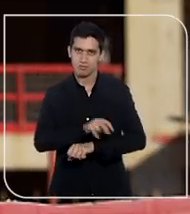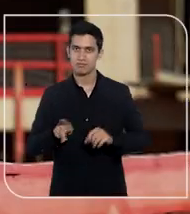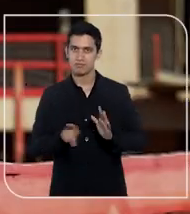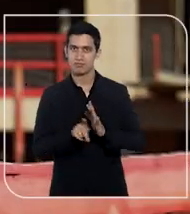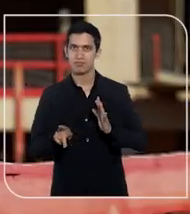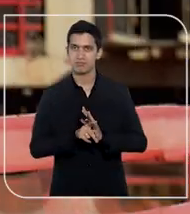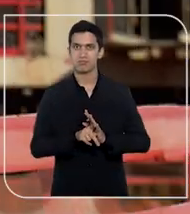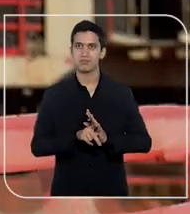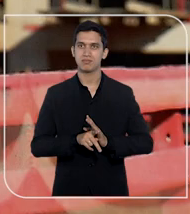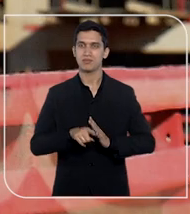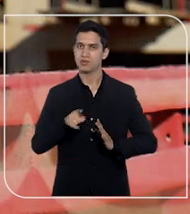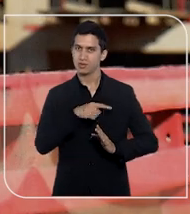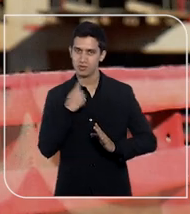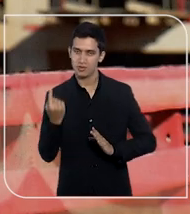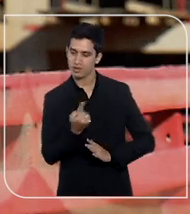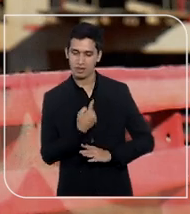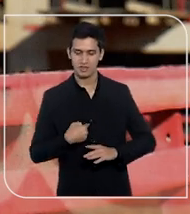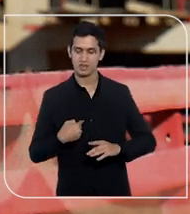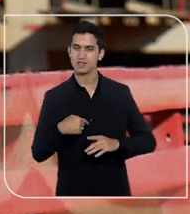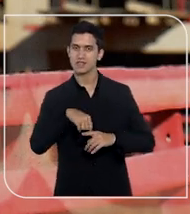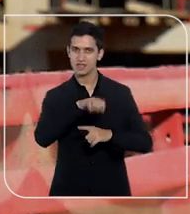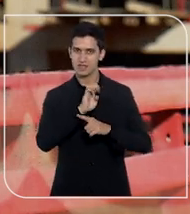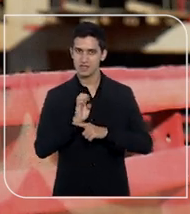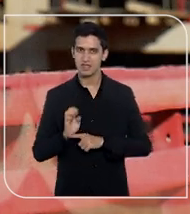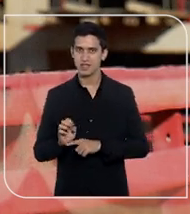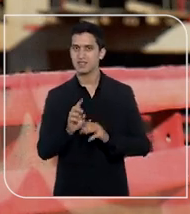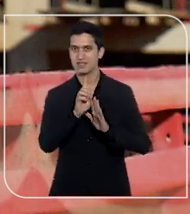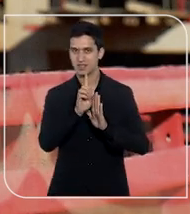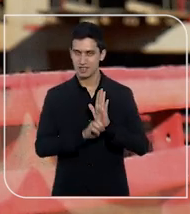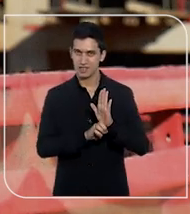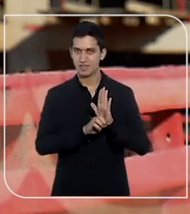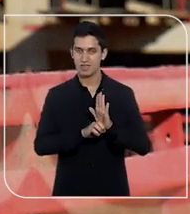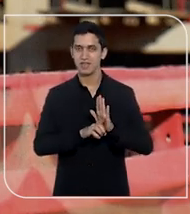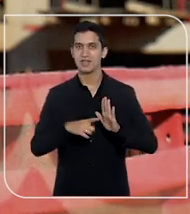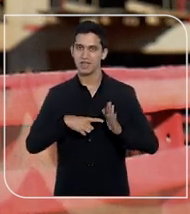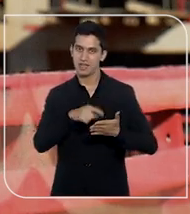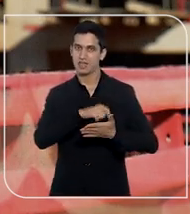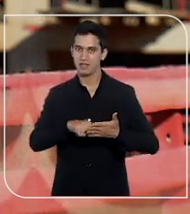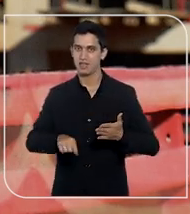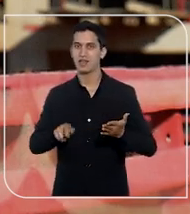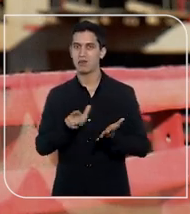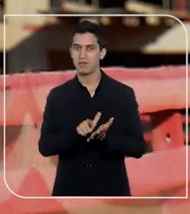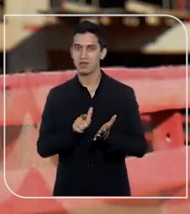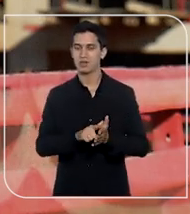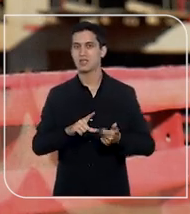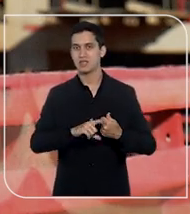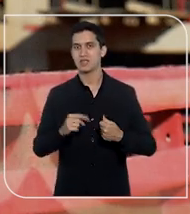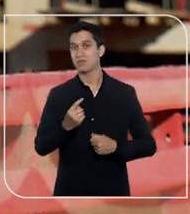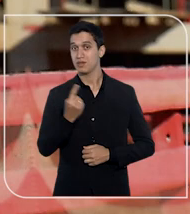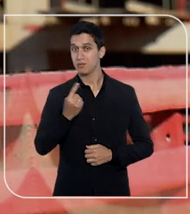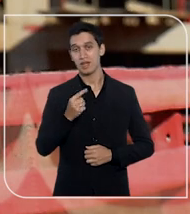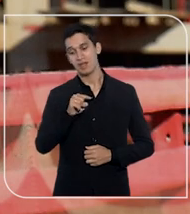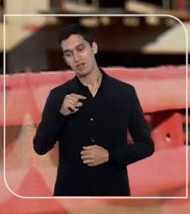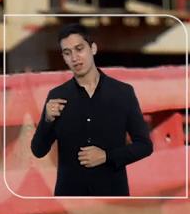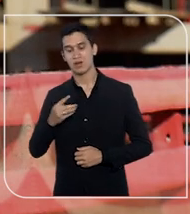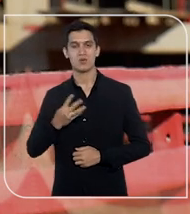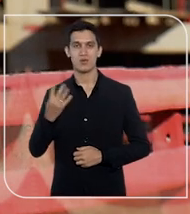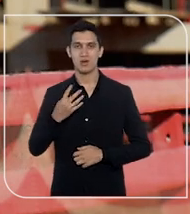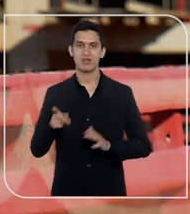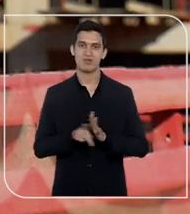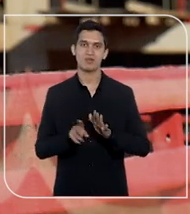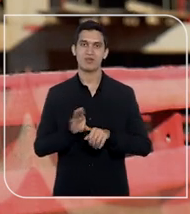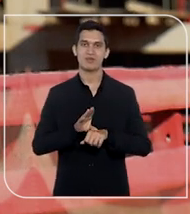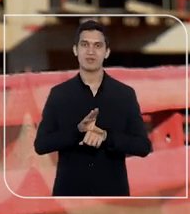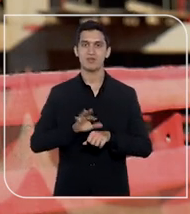sustentar o nosso Estado Democrático de Direito estão anotados nas páginas dos artigos 1º ao 4º da